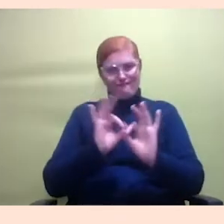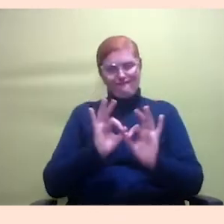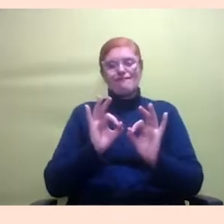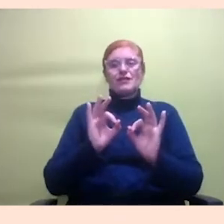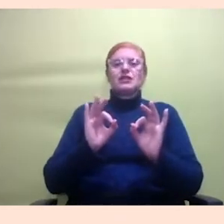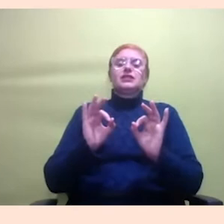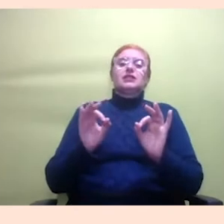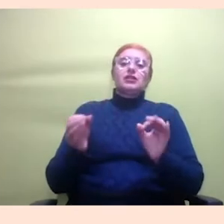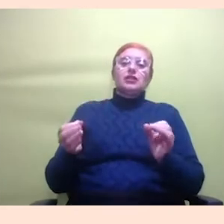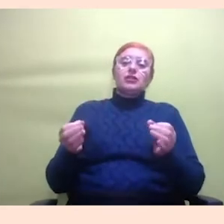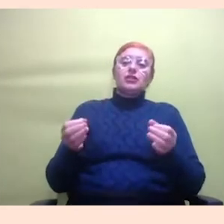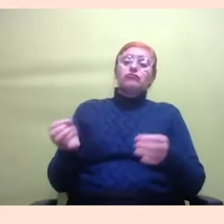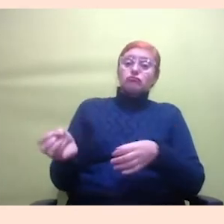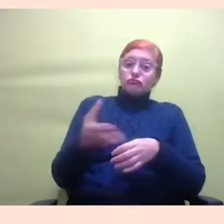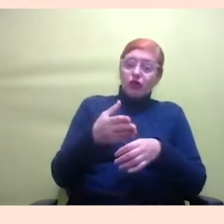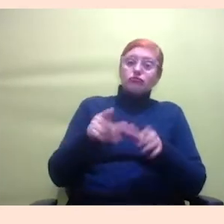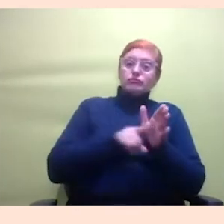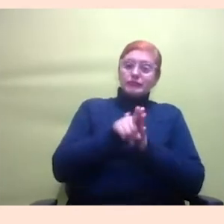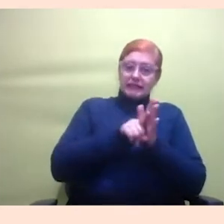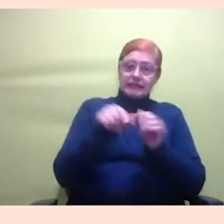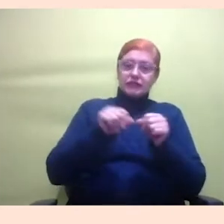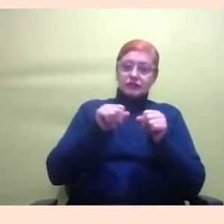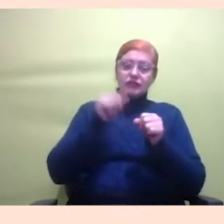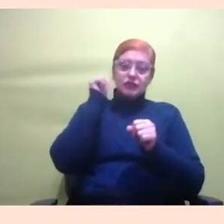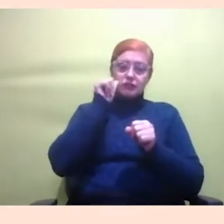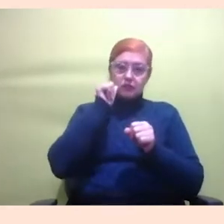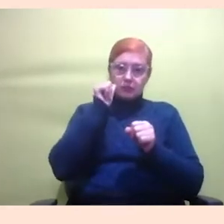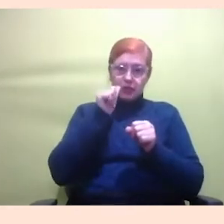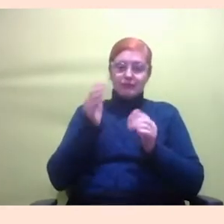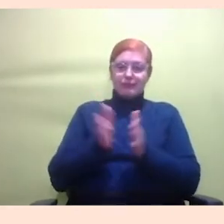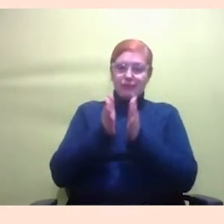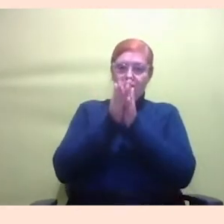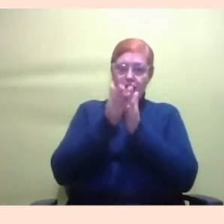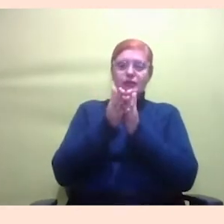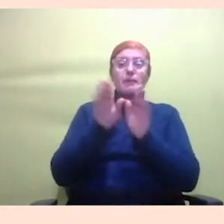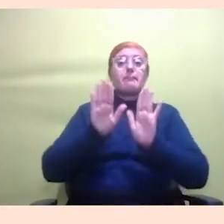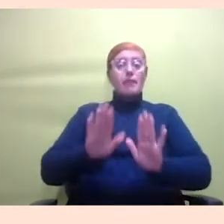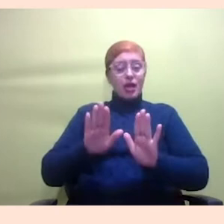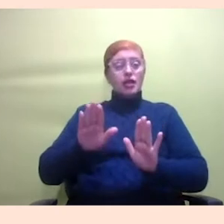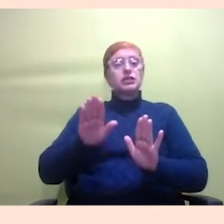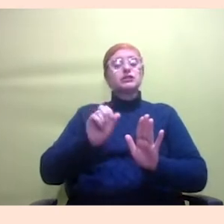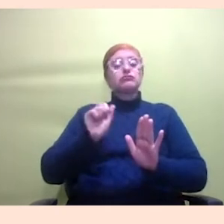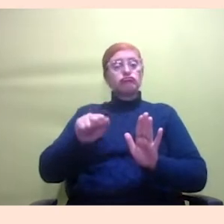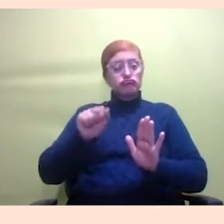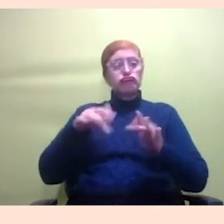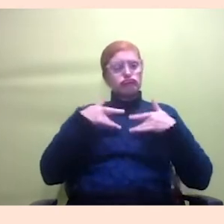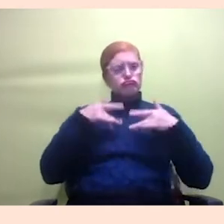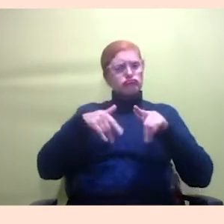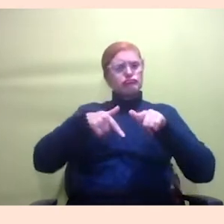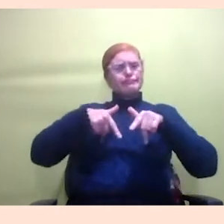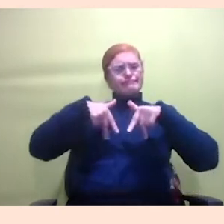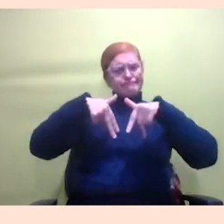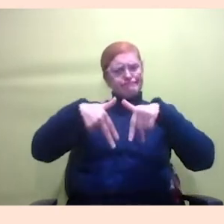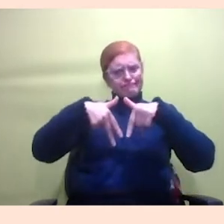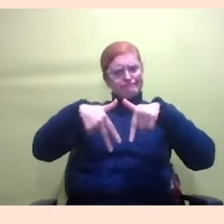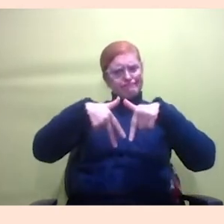da internet por mulheres de classes populares, que são militantes de movimentos sociais, pra gente tentar perceber as